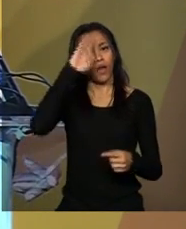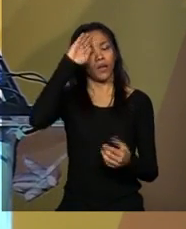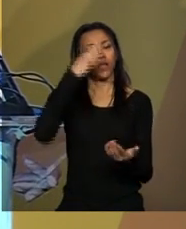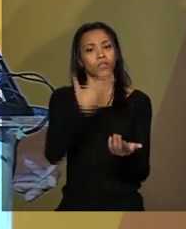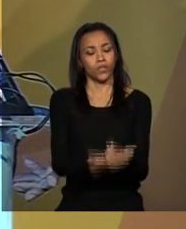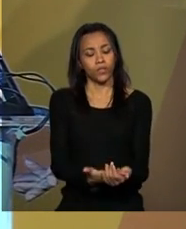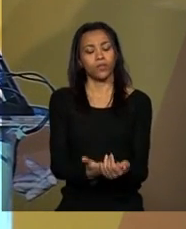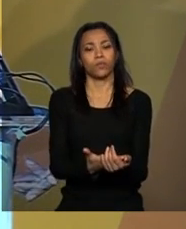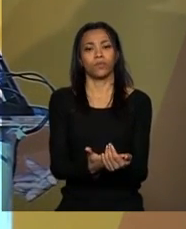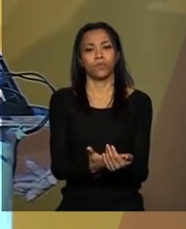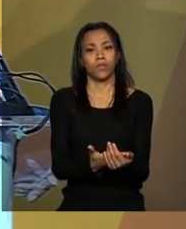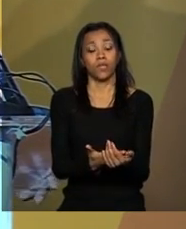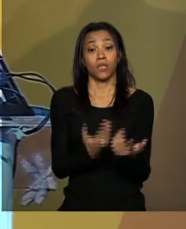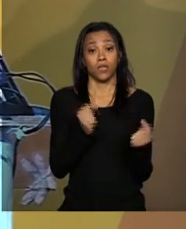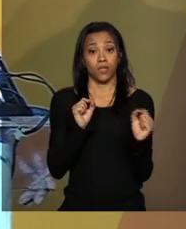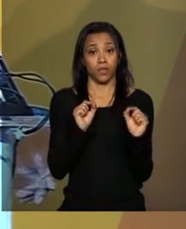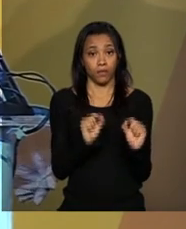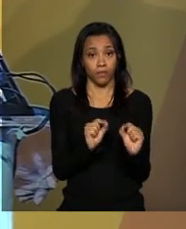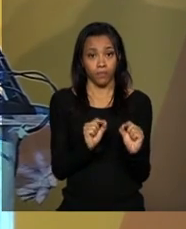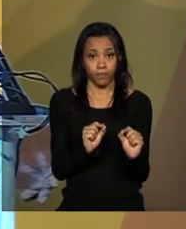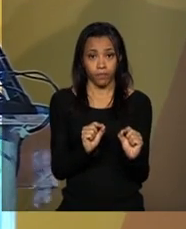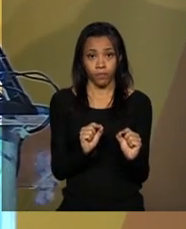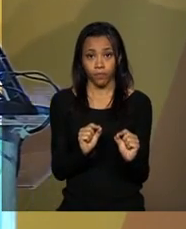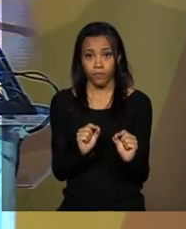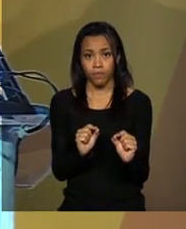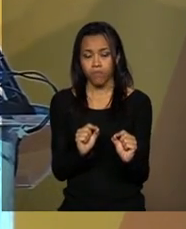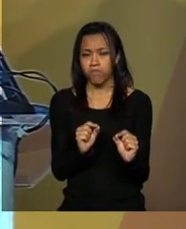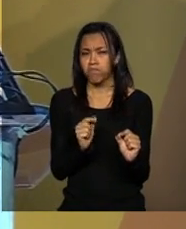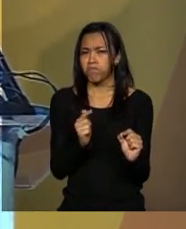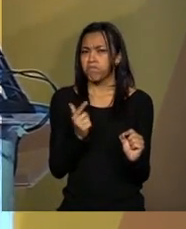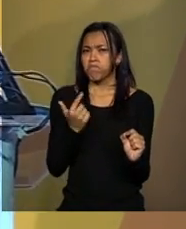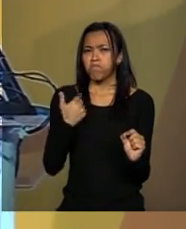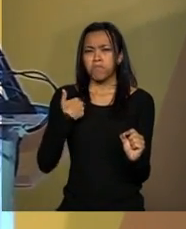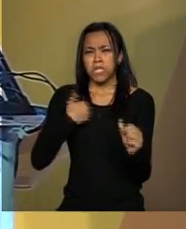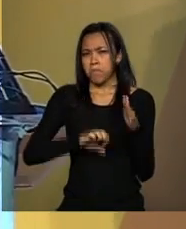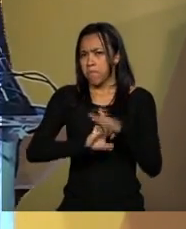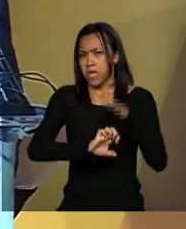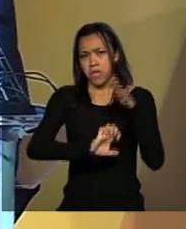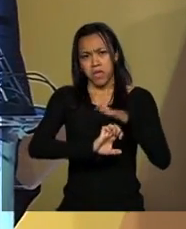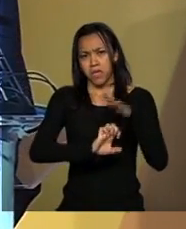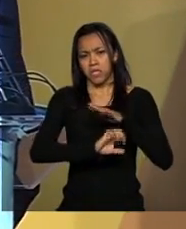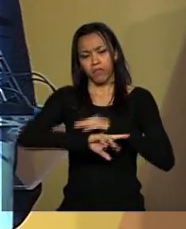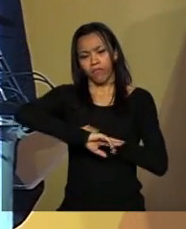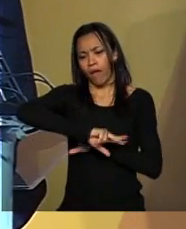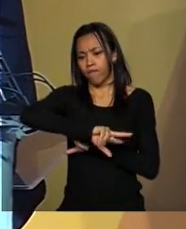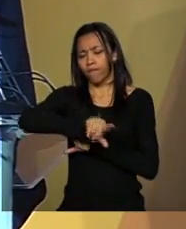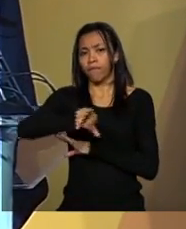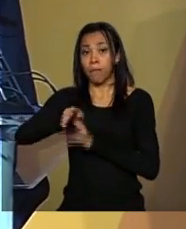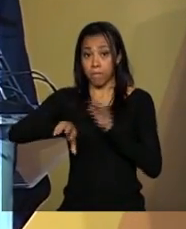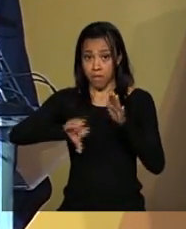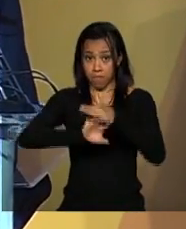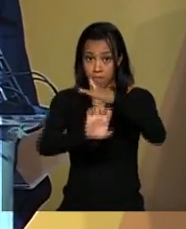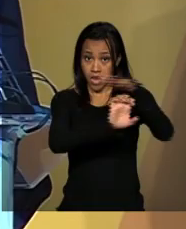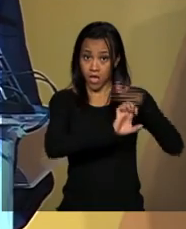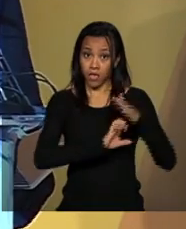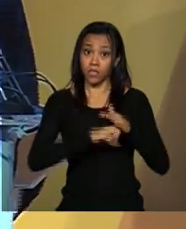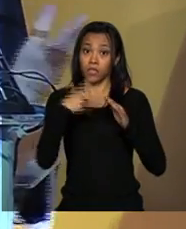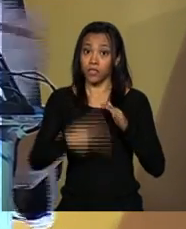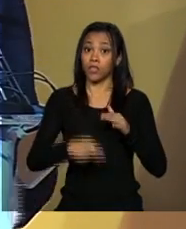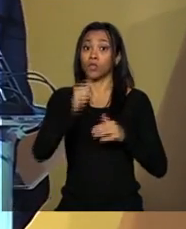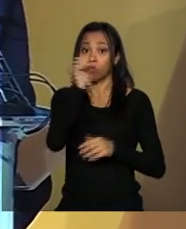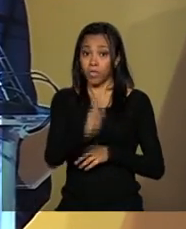que uma grande parte das mais longevas empresas que atuam no Brasil são americanas.